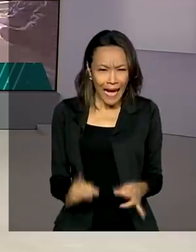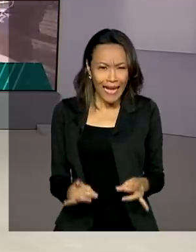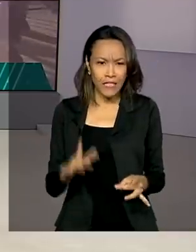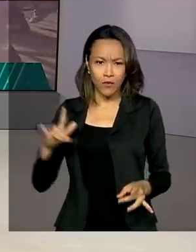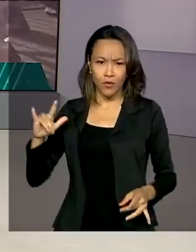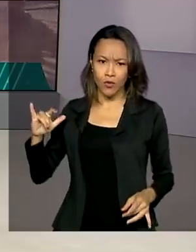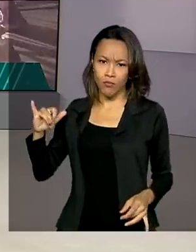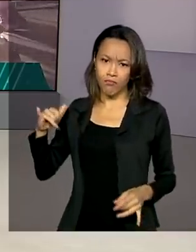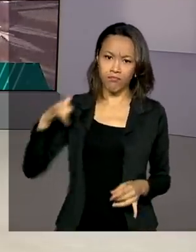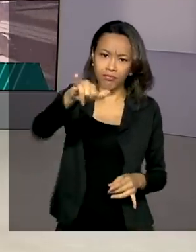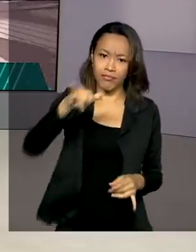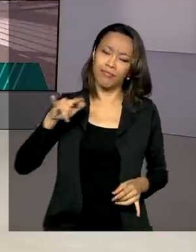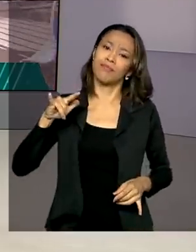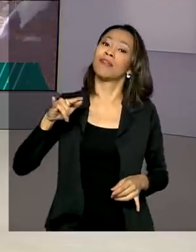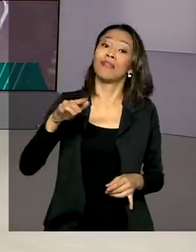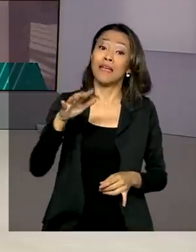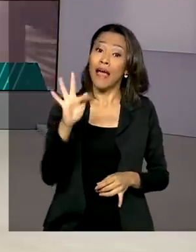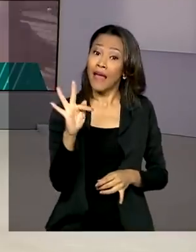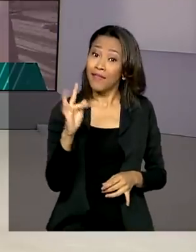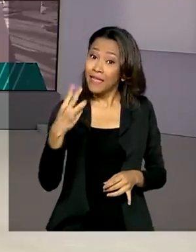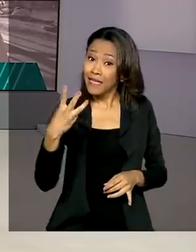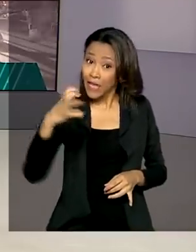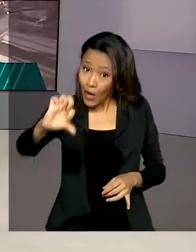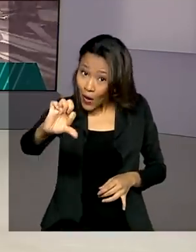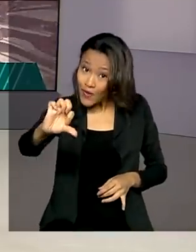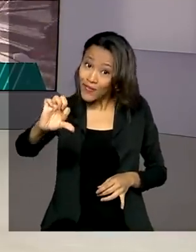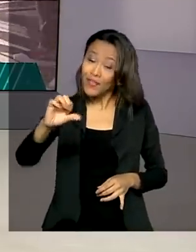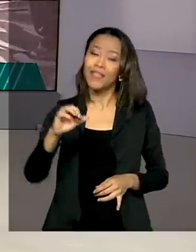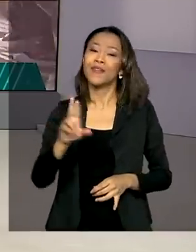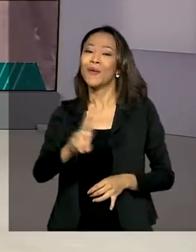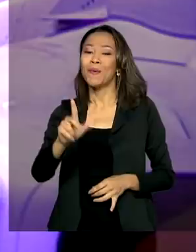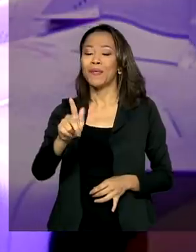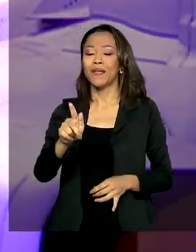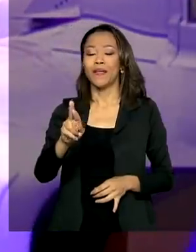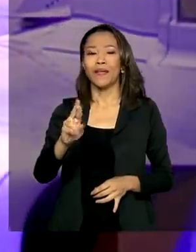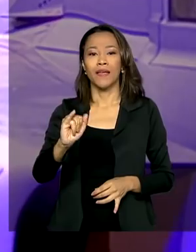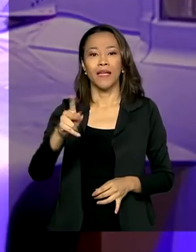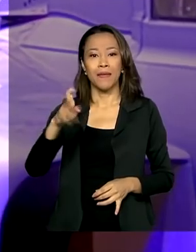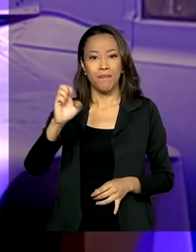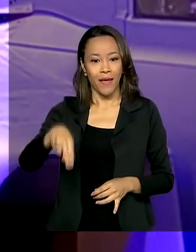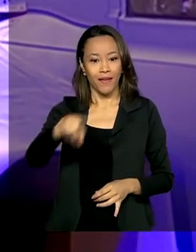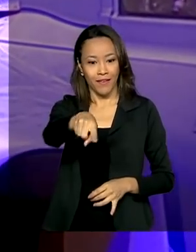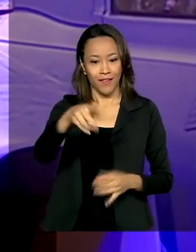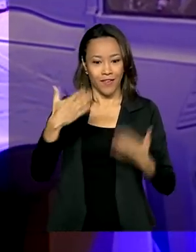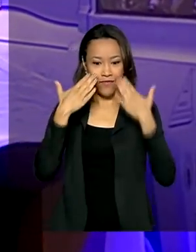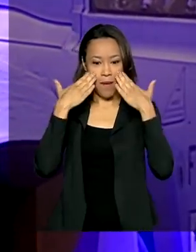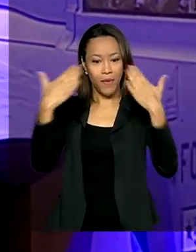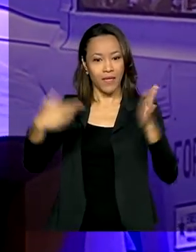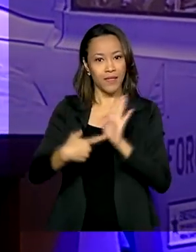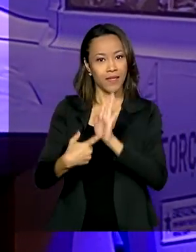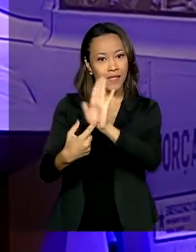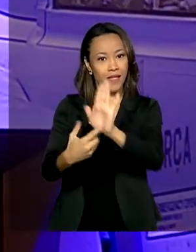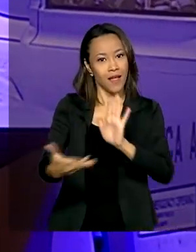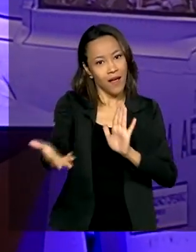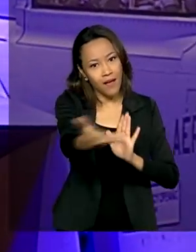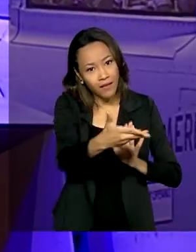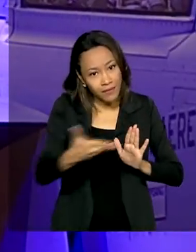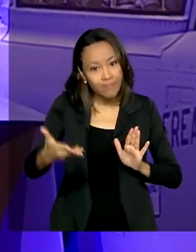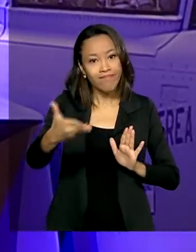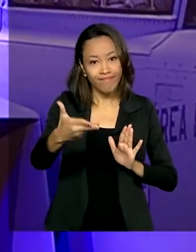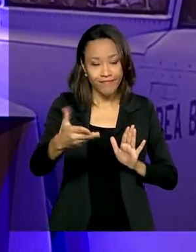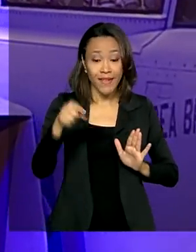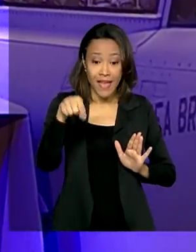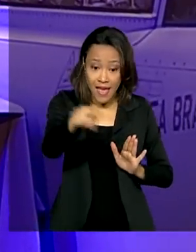-39 Gripen, adquiridas pela Força Aérea Brasileira, foram apresentados pelo Comando da Aeronáutica.